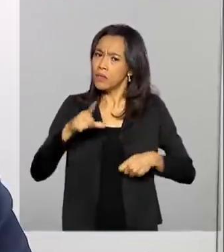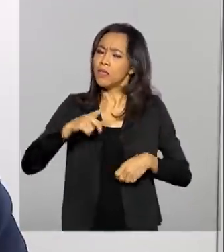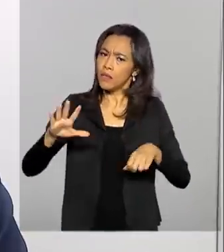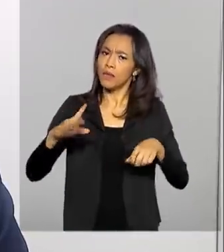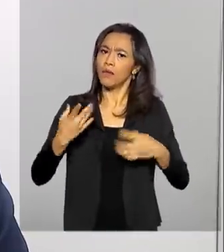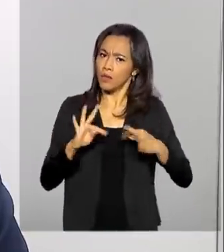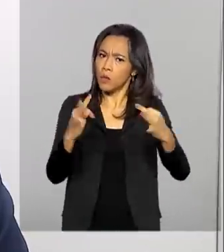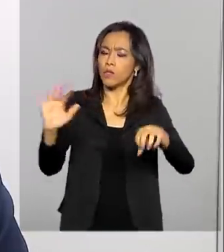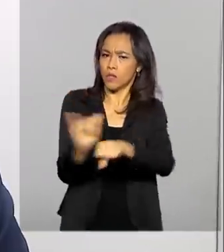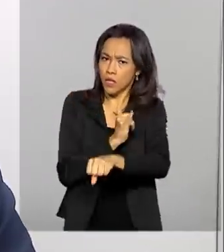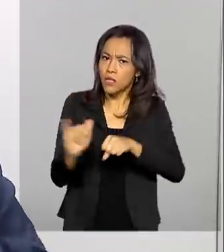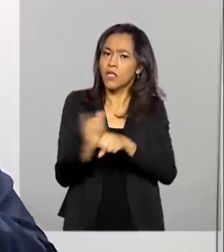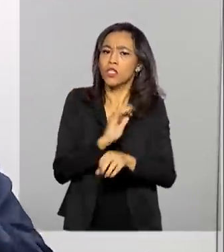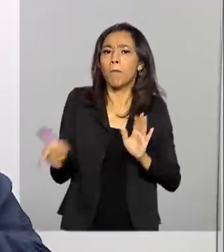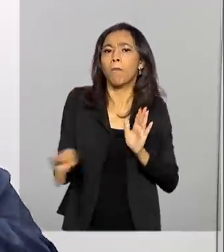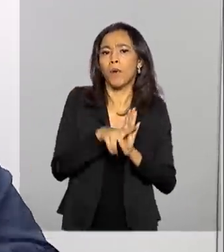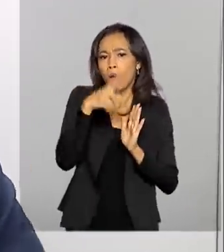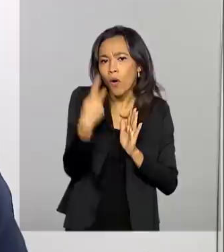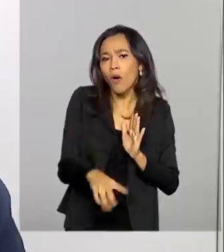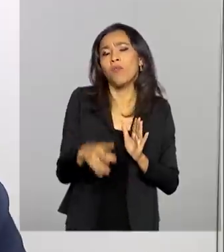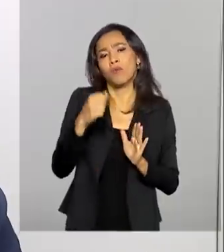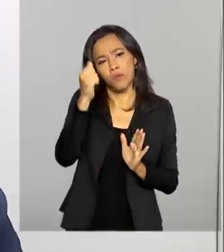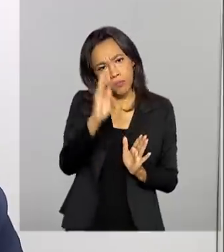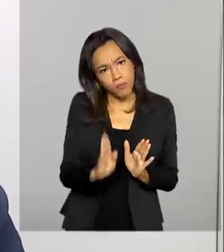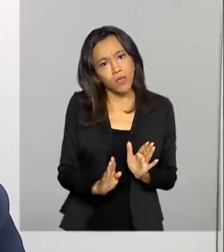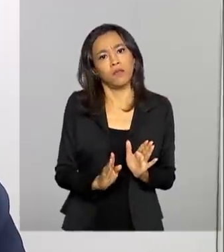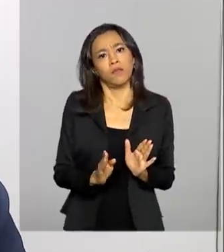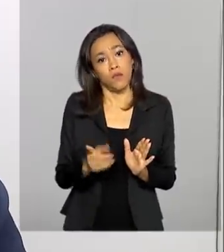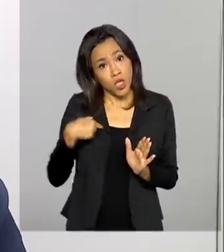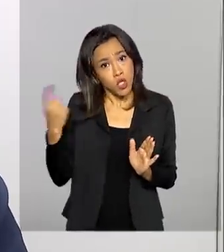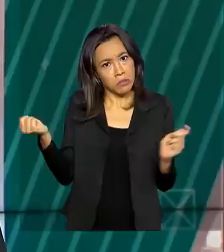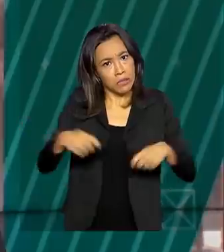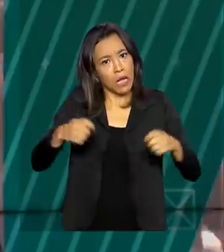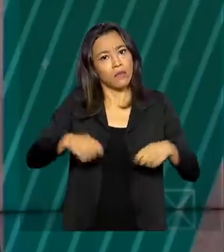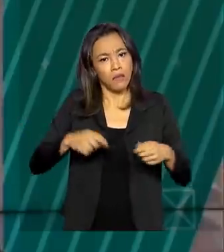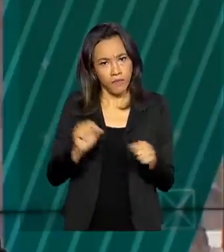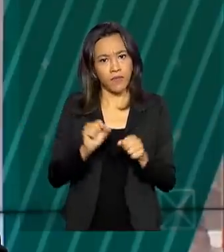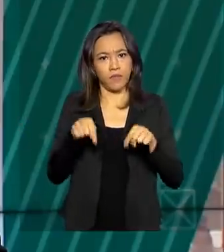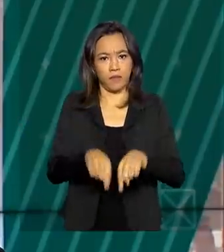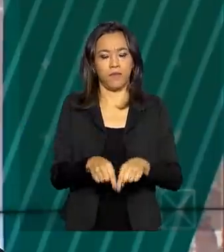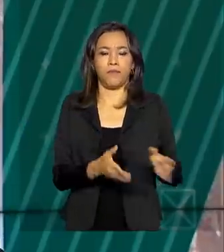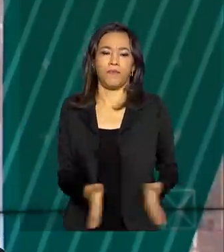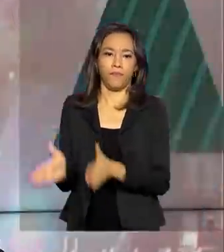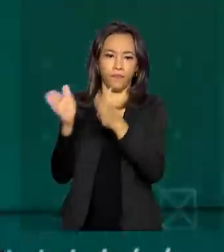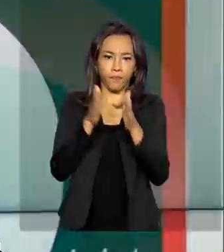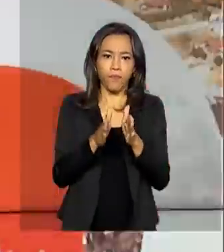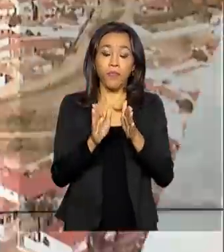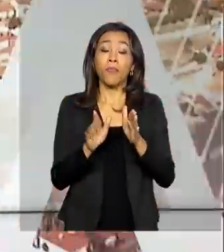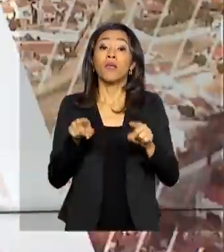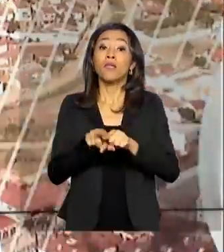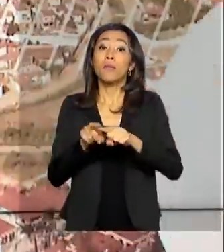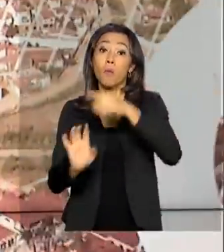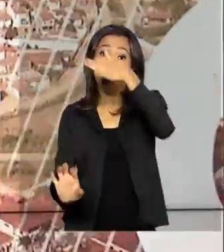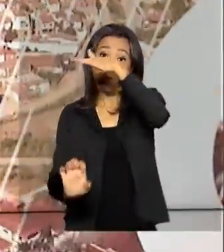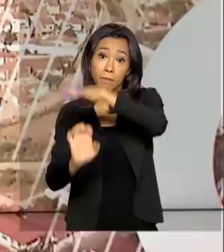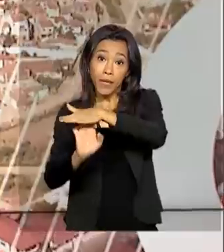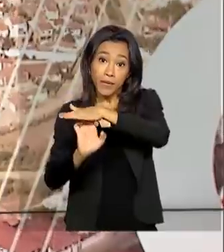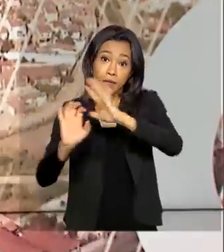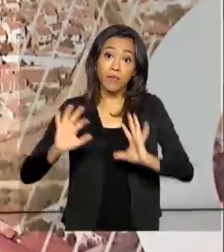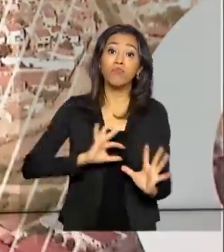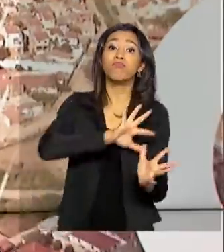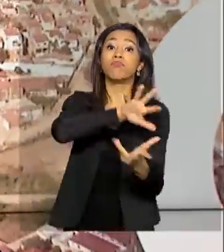desenvolvidas no Brasil e nós temos competência de fazer isso aqui. E uma multinacional que fica em